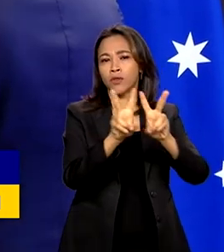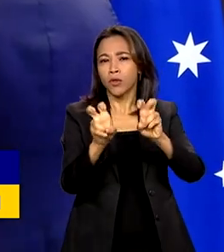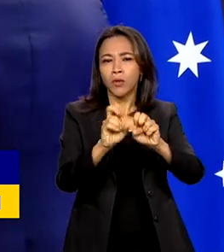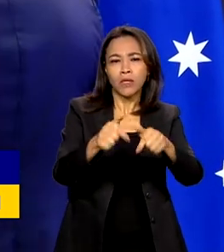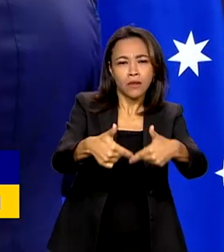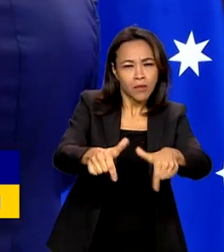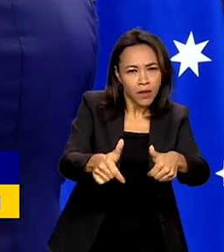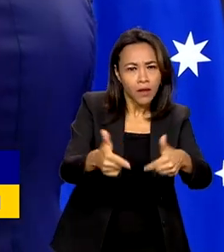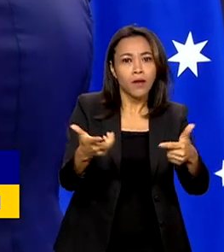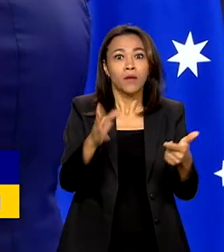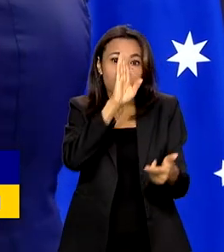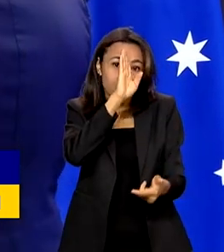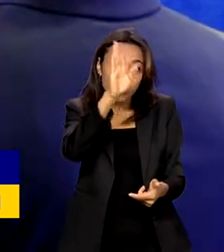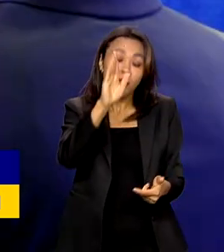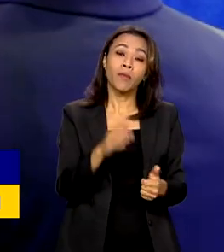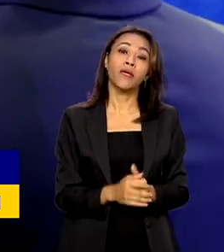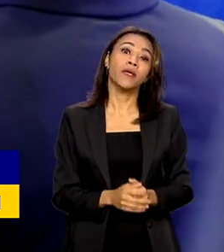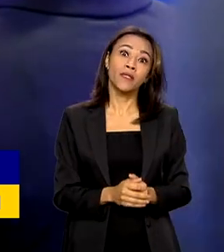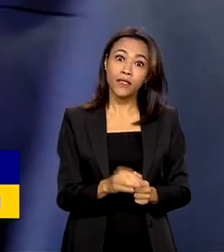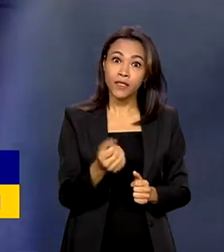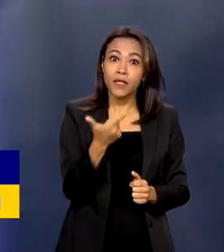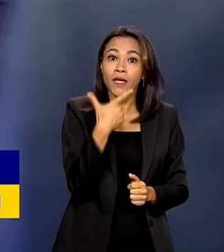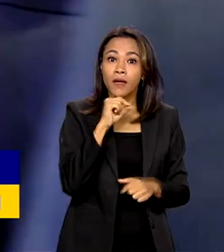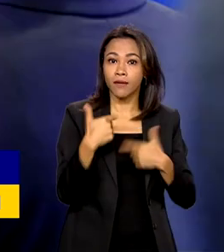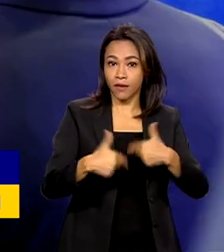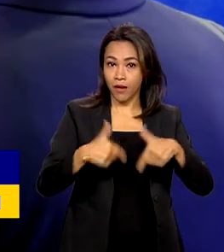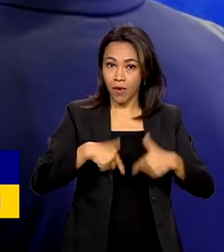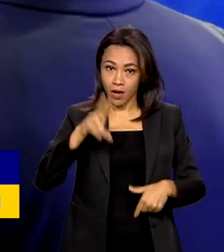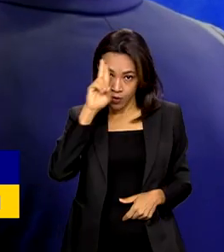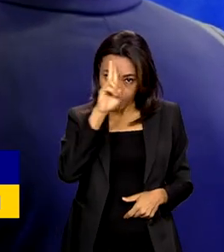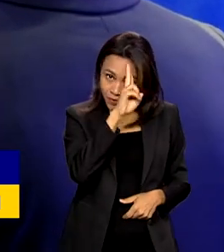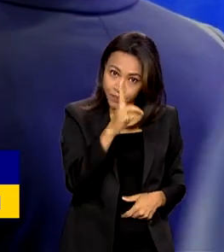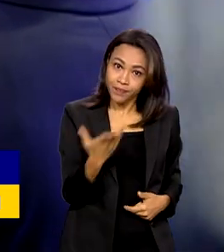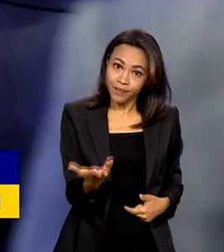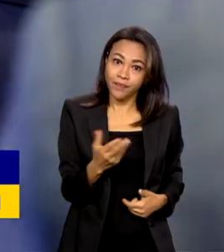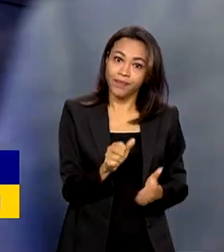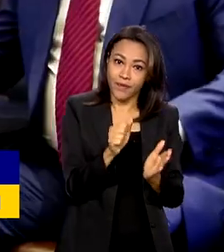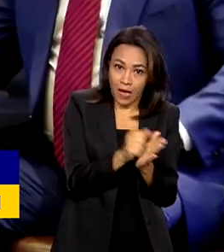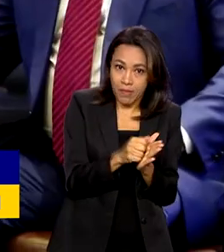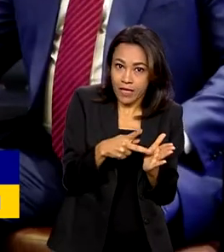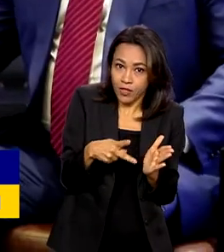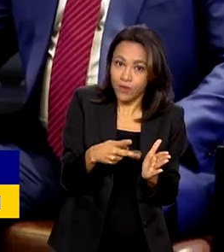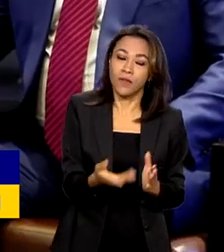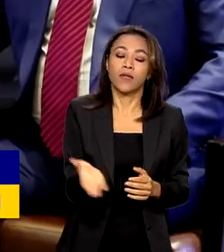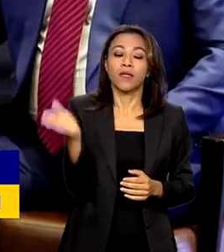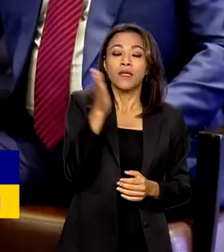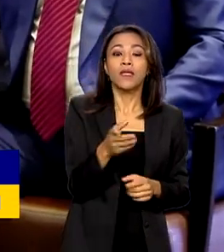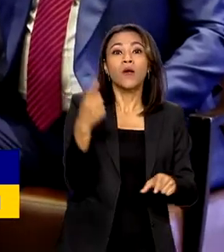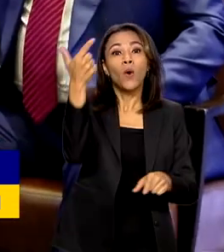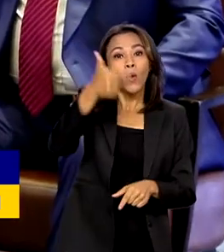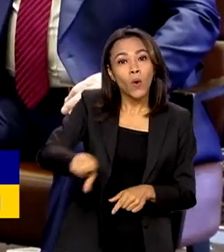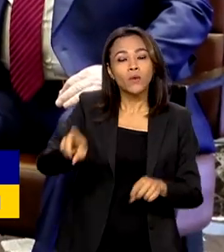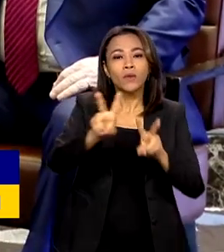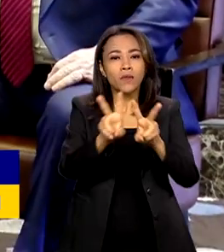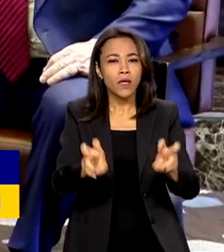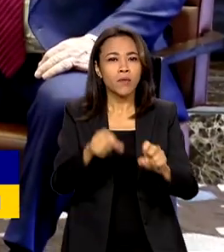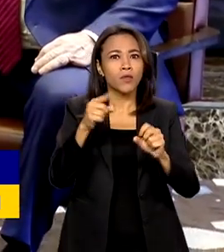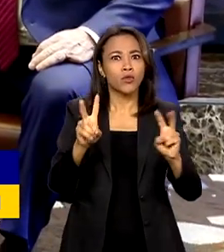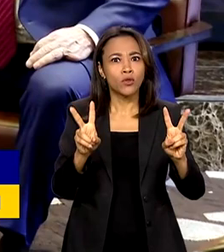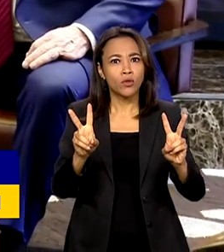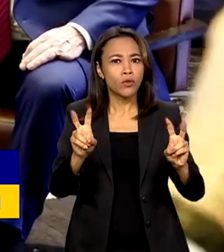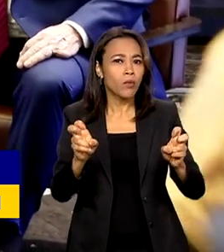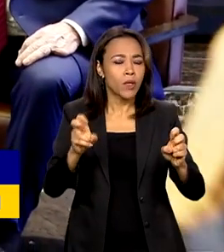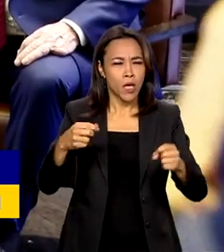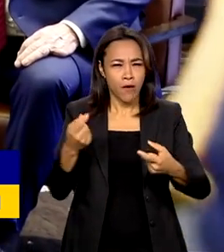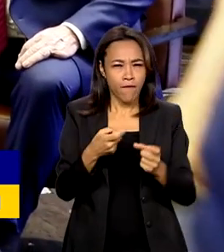especificamente a situação dos trabalhadores de aplicativo. Outro assunto discutido foi a necessidade de aumentar as relações comerciais